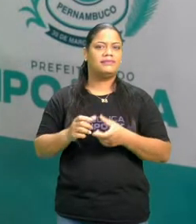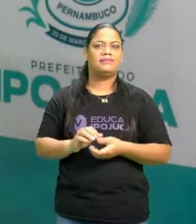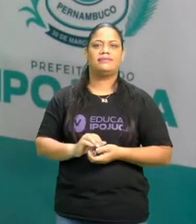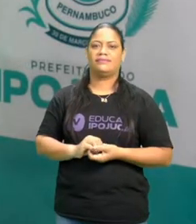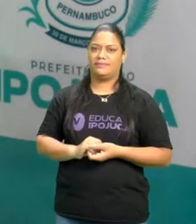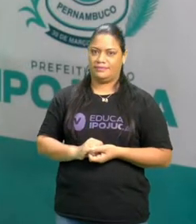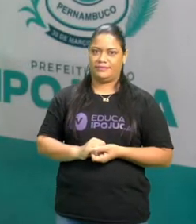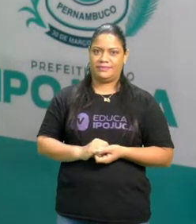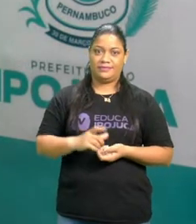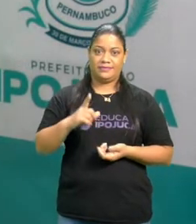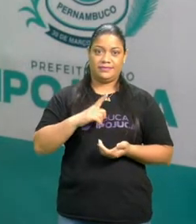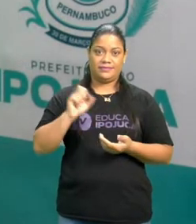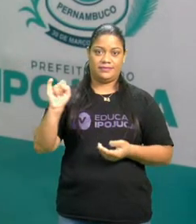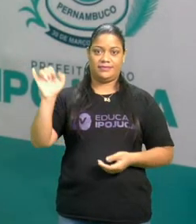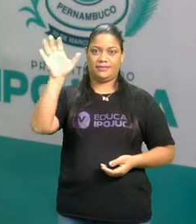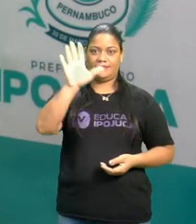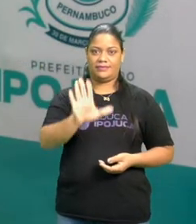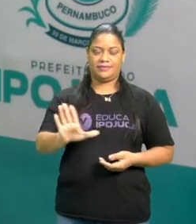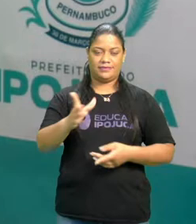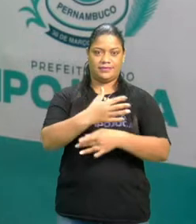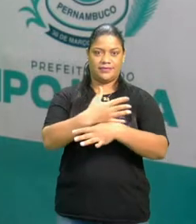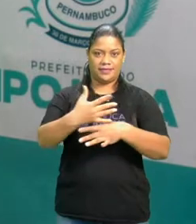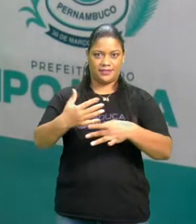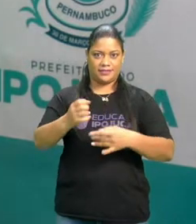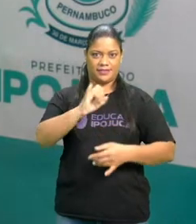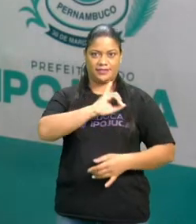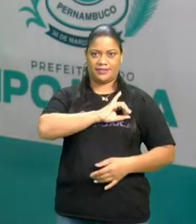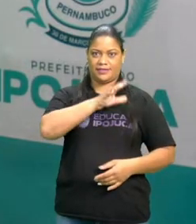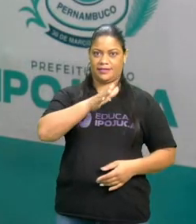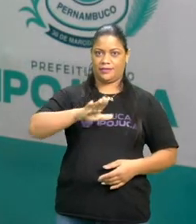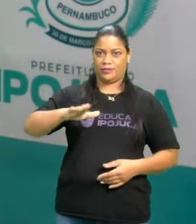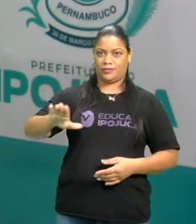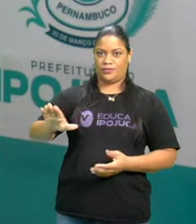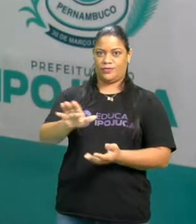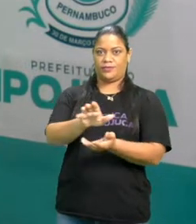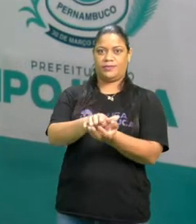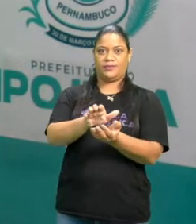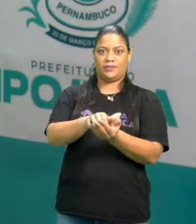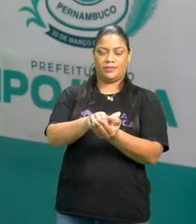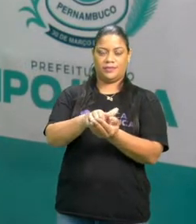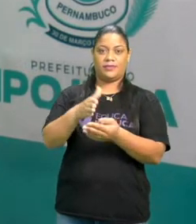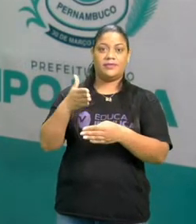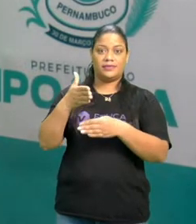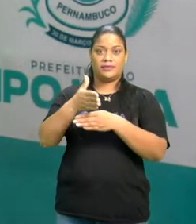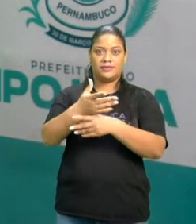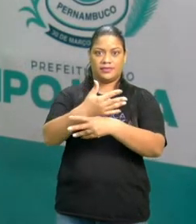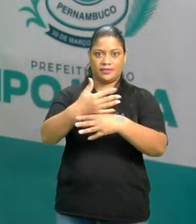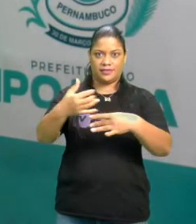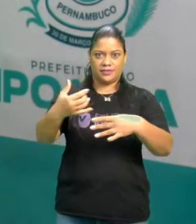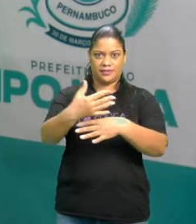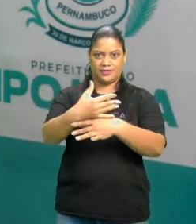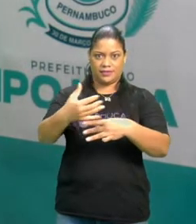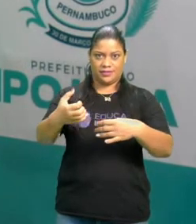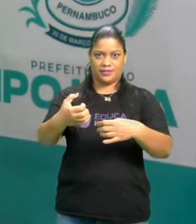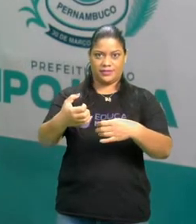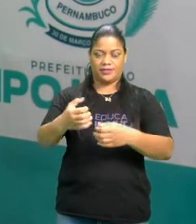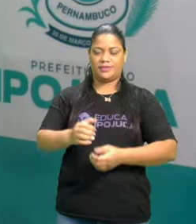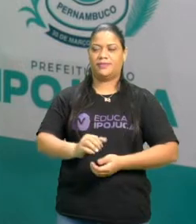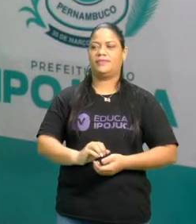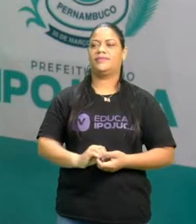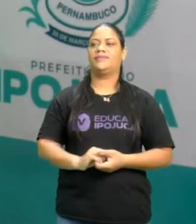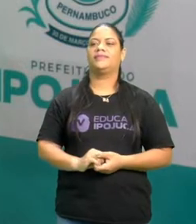Temos aqui a imagem da cidade de Poujuca, Pernambuco, a entrada do centro, aquela entradinha ali do trevo.